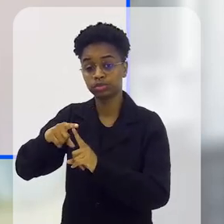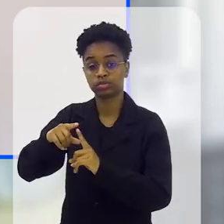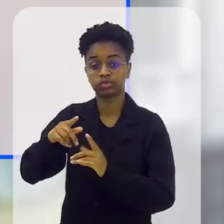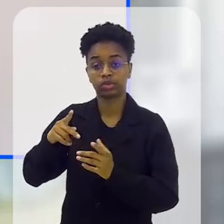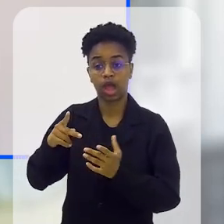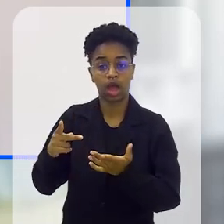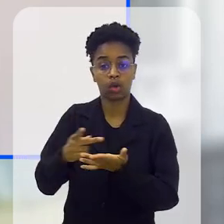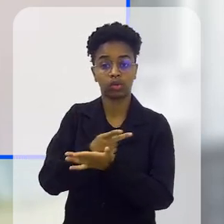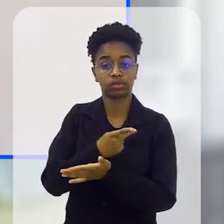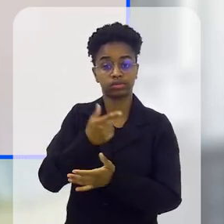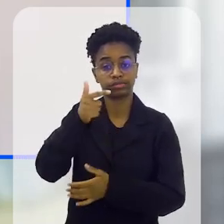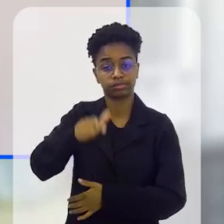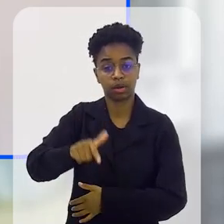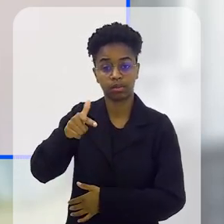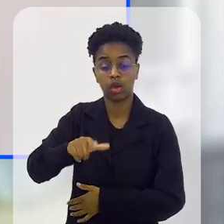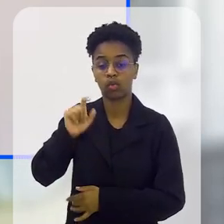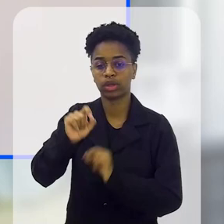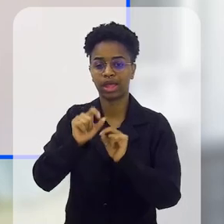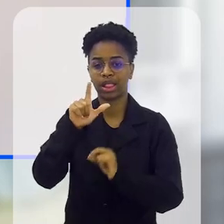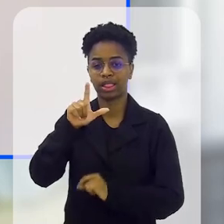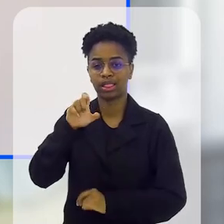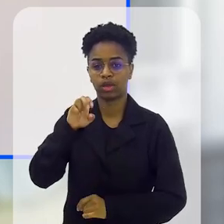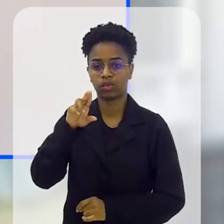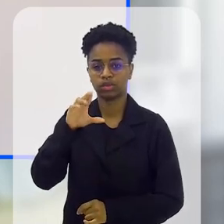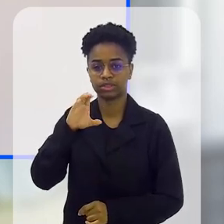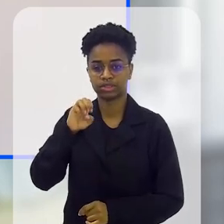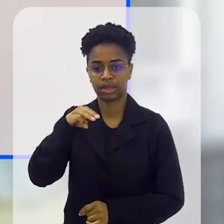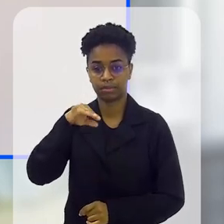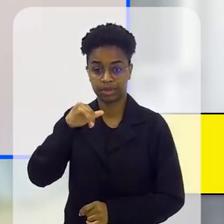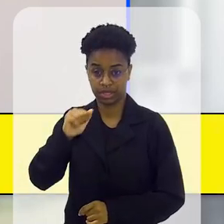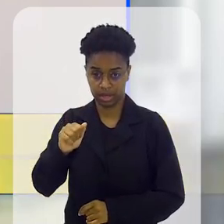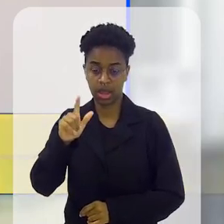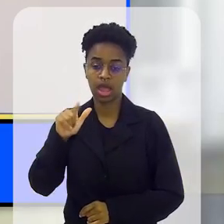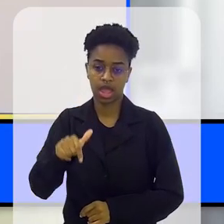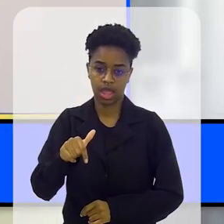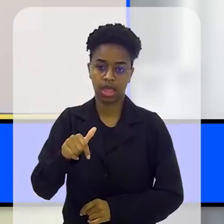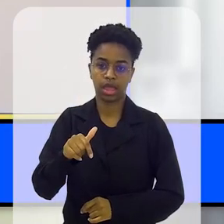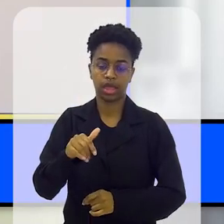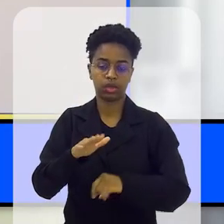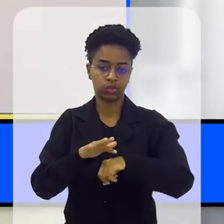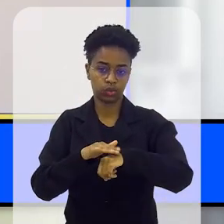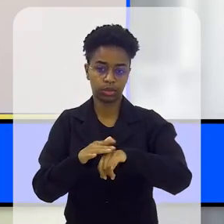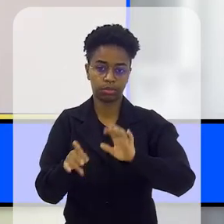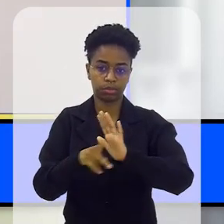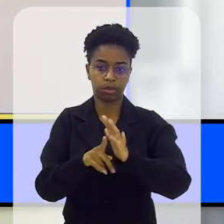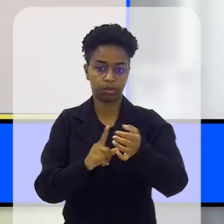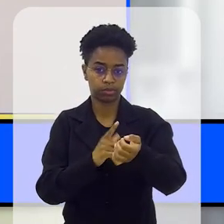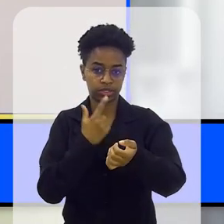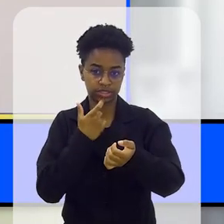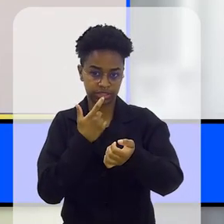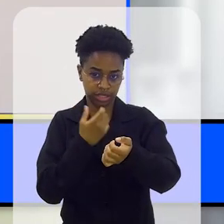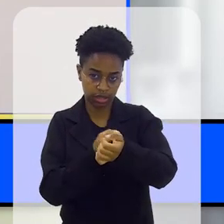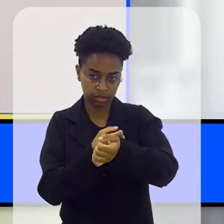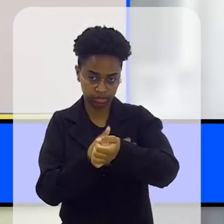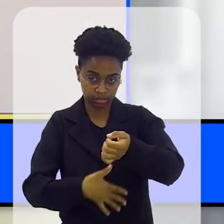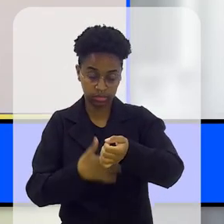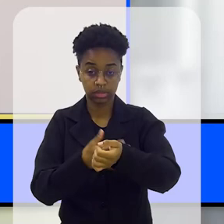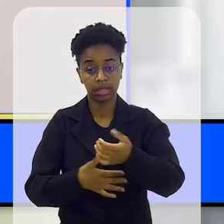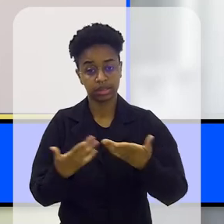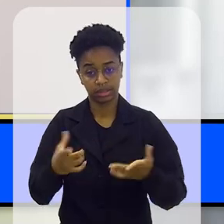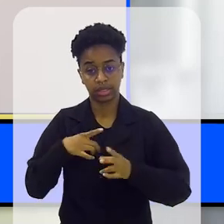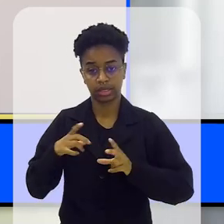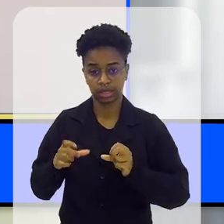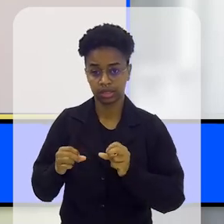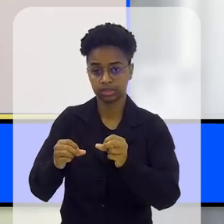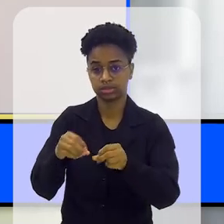frequentes na infância, mais frequente de todos é a leucemia, que é um tumor do sangue, nas células do sangue, o